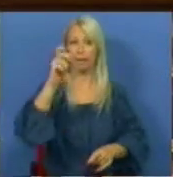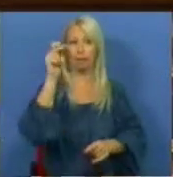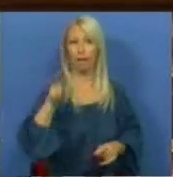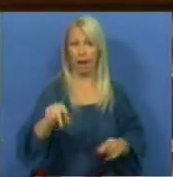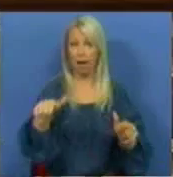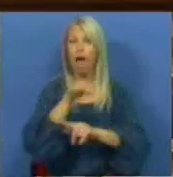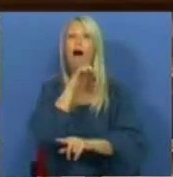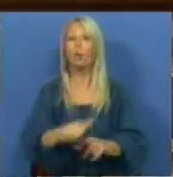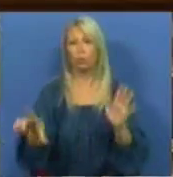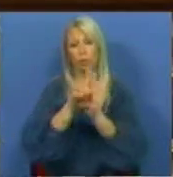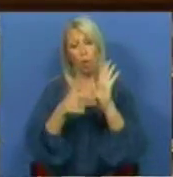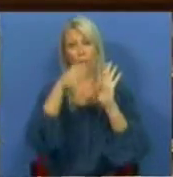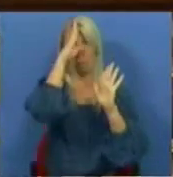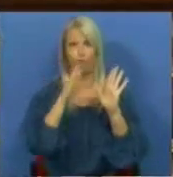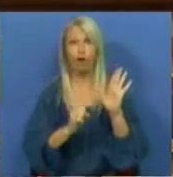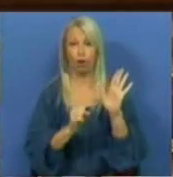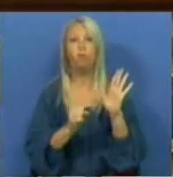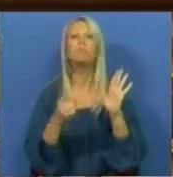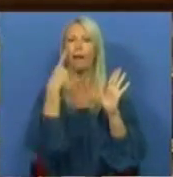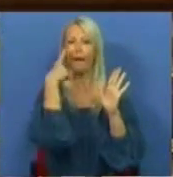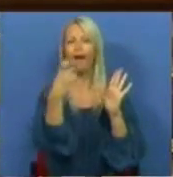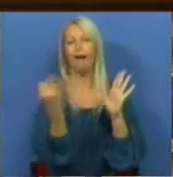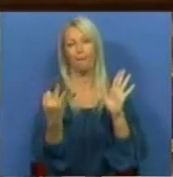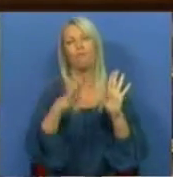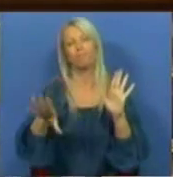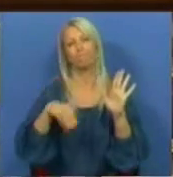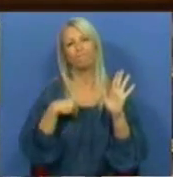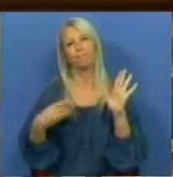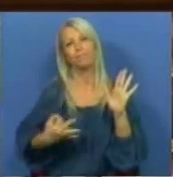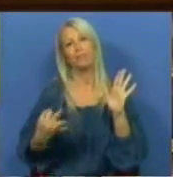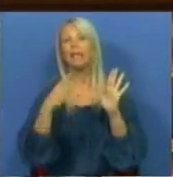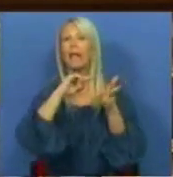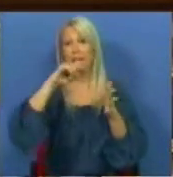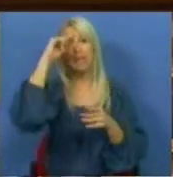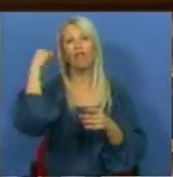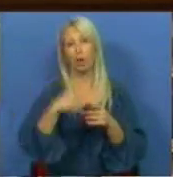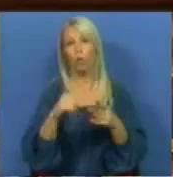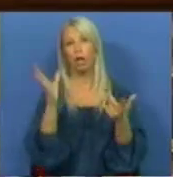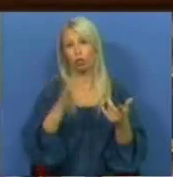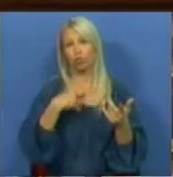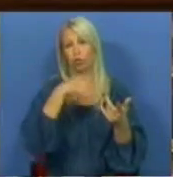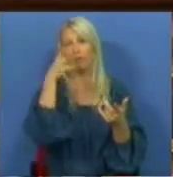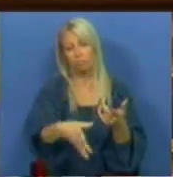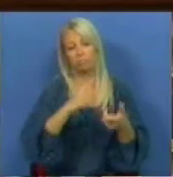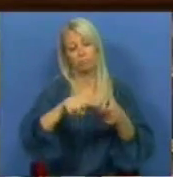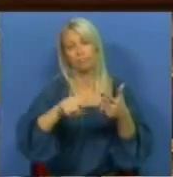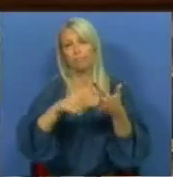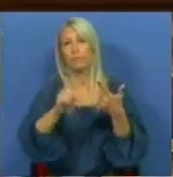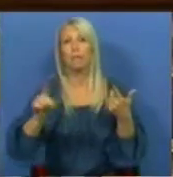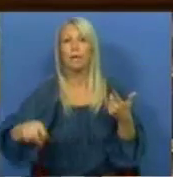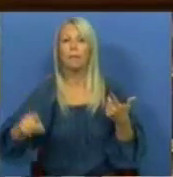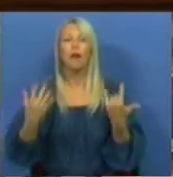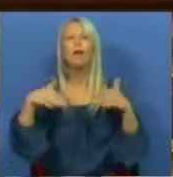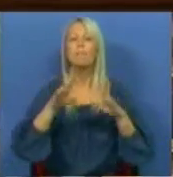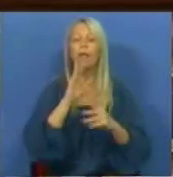autorização legislativa do governo reconhece estas dificuldades que têm sido apontadas. Contudo, coloca na